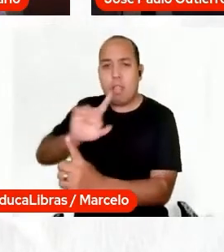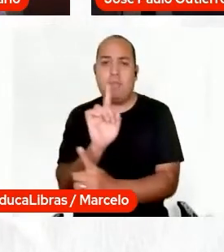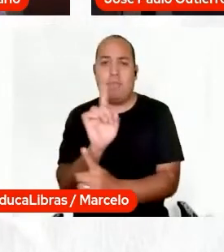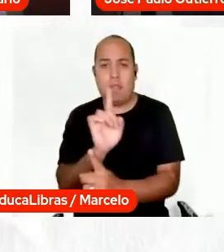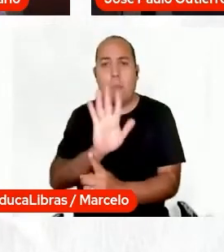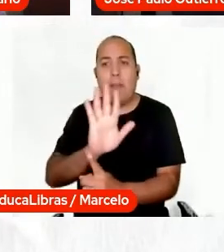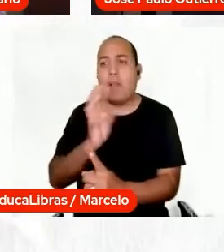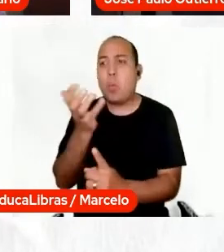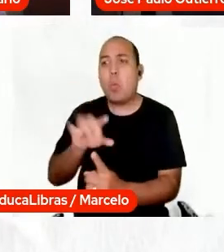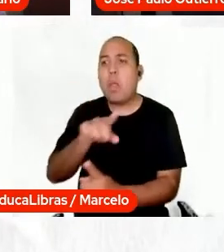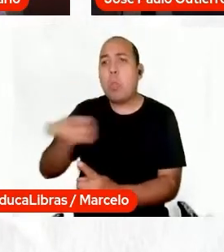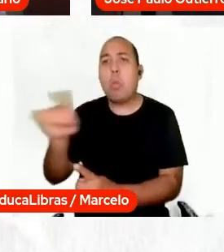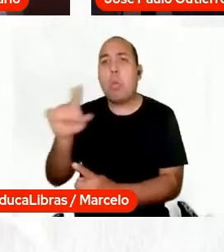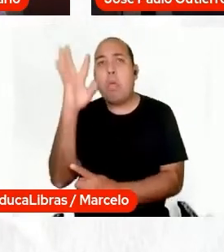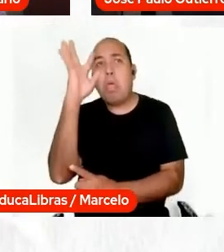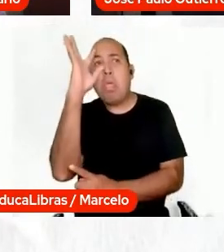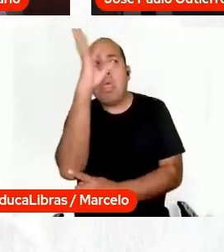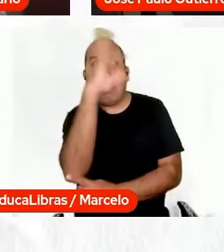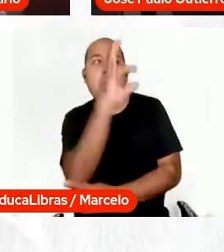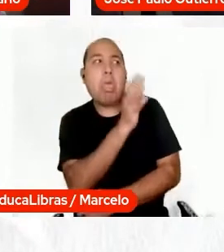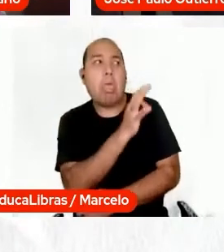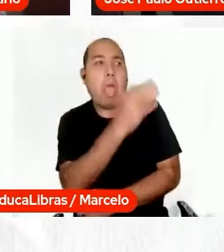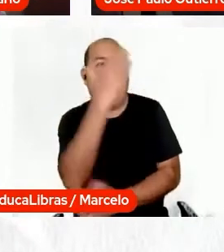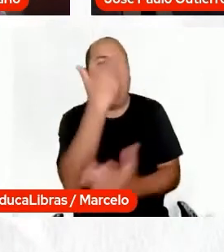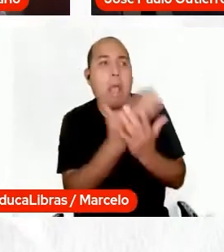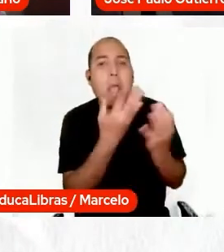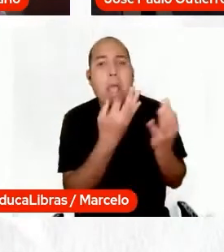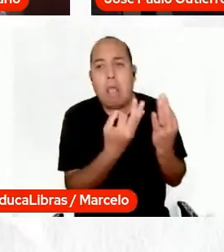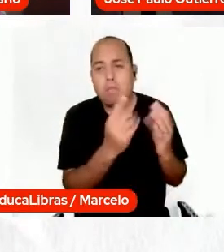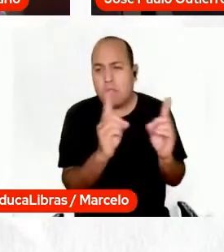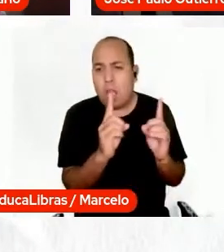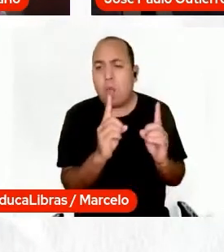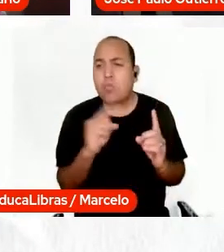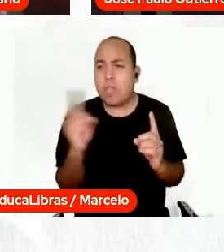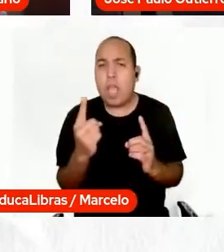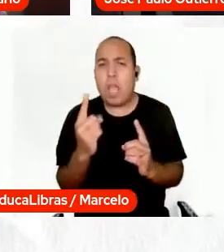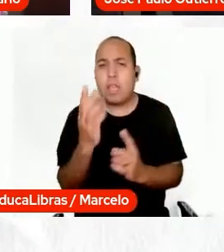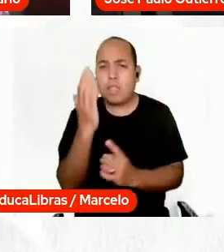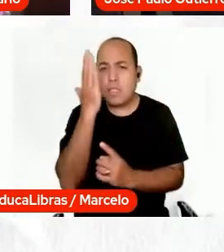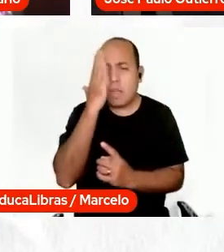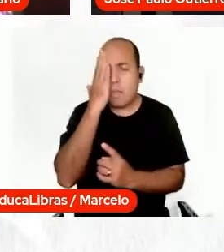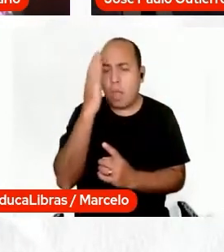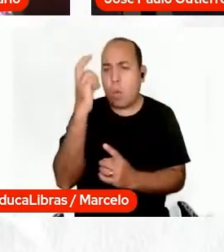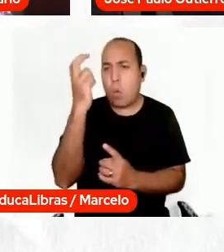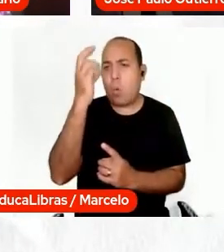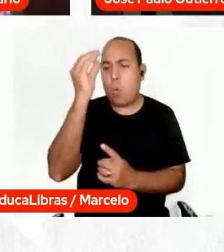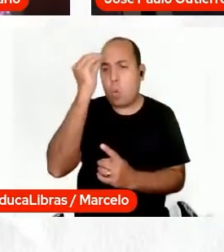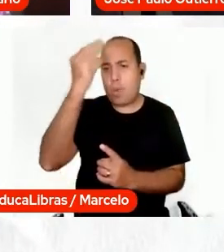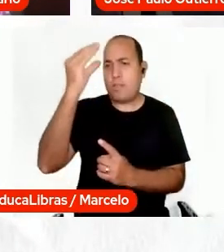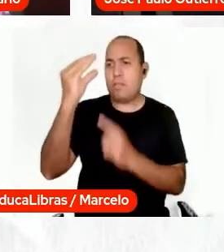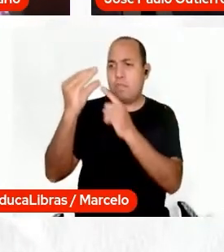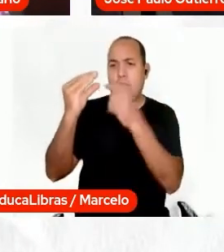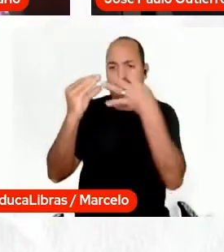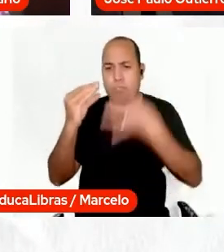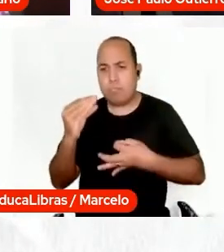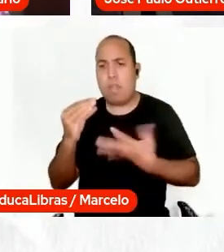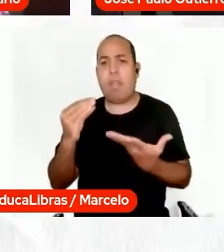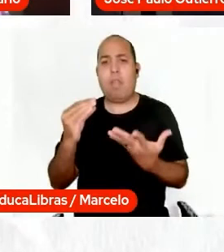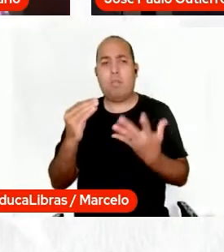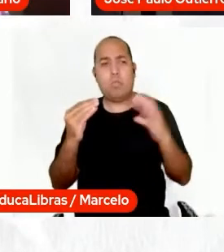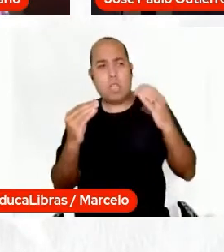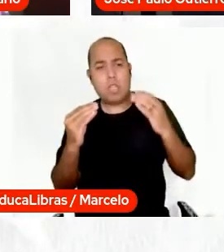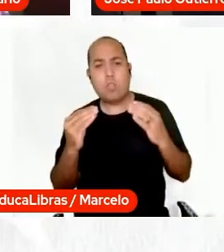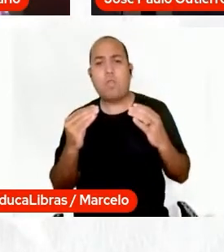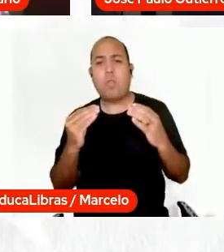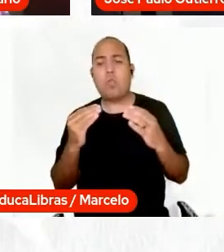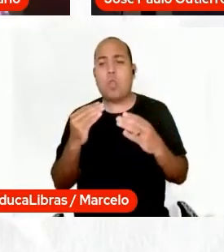pseudo conhecimento, a gente quer um conhecimento concreto, e o conhecimento concreto, a gente tem que fazer esse esforço, né? De ocupar aula de